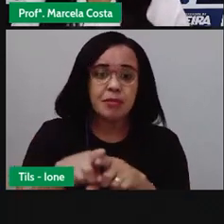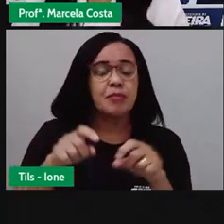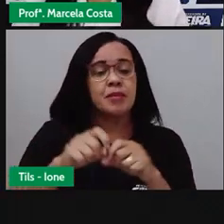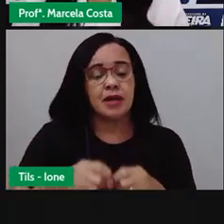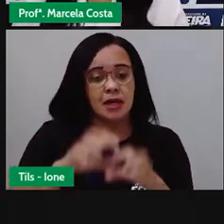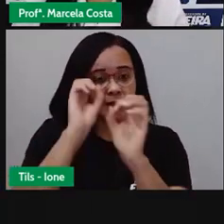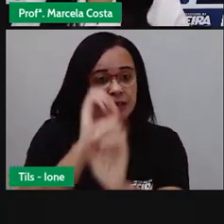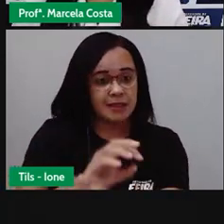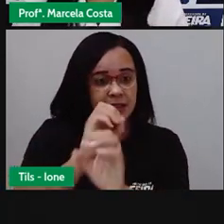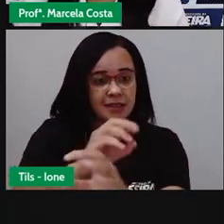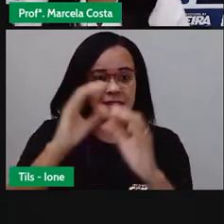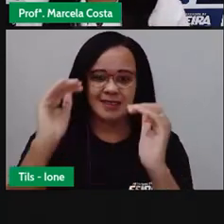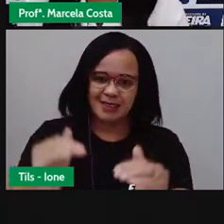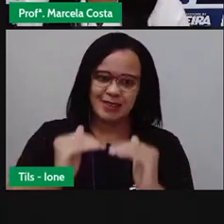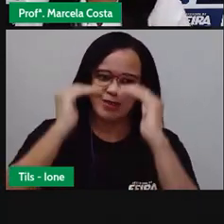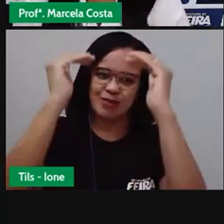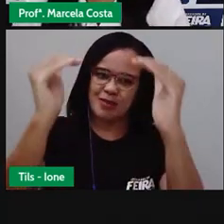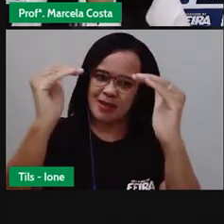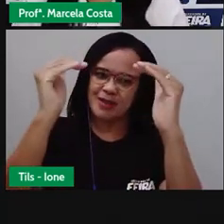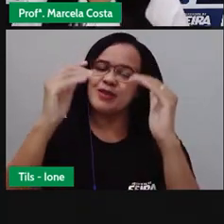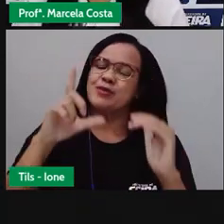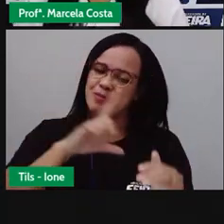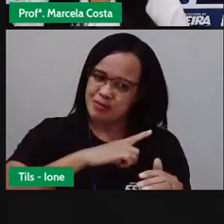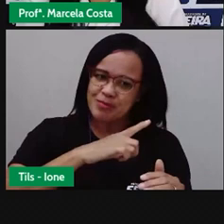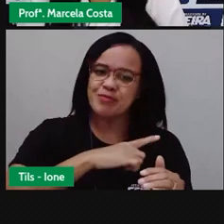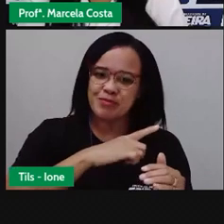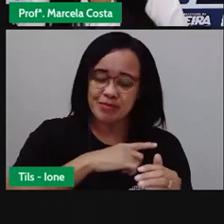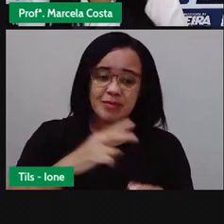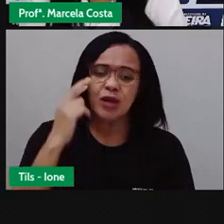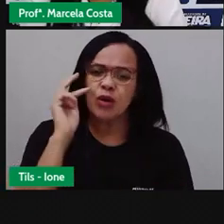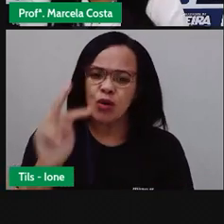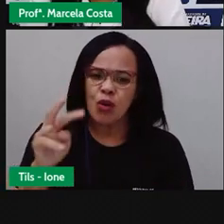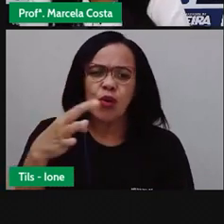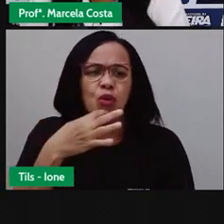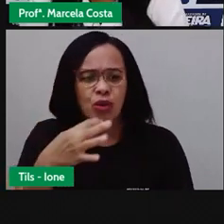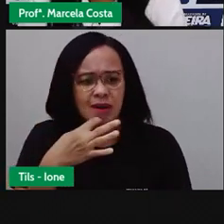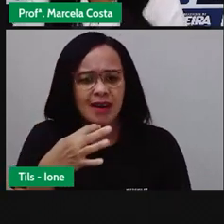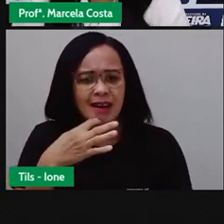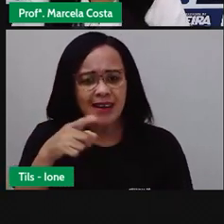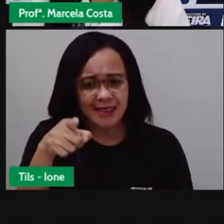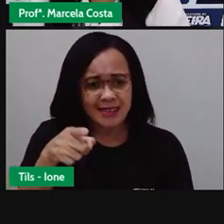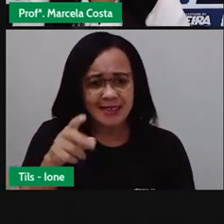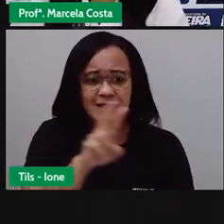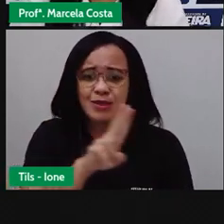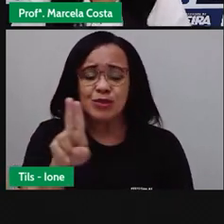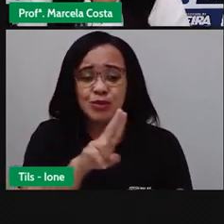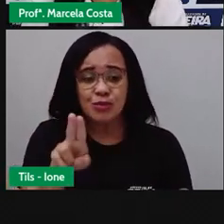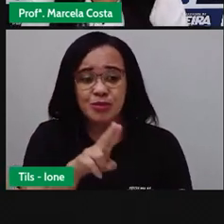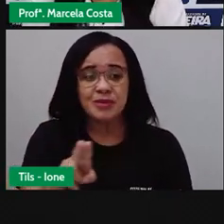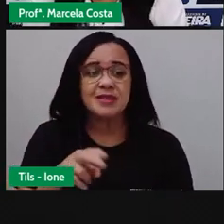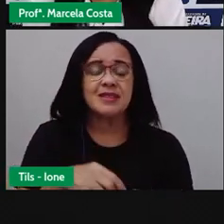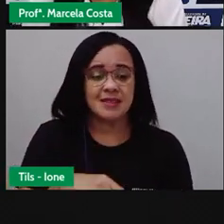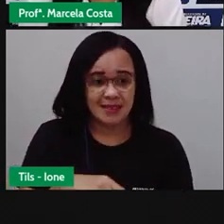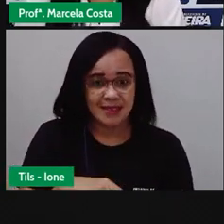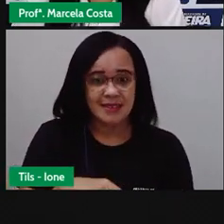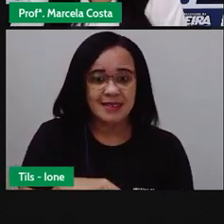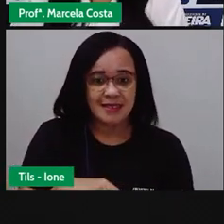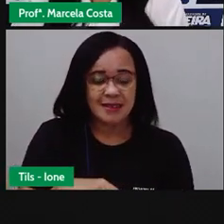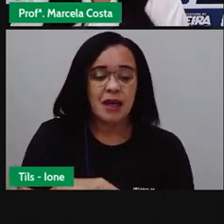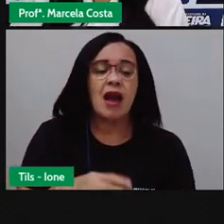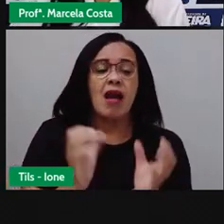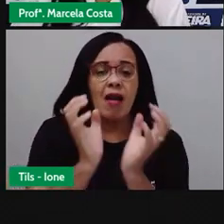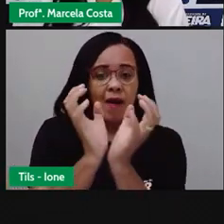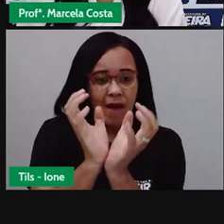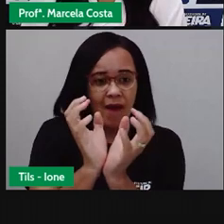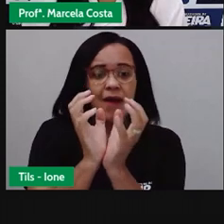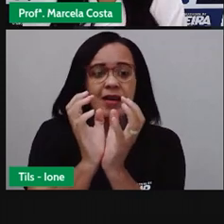Olha o que eu tô mostrando aqui pra vocês na imagem, num lugar conhecido aqui na nossa cidade, que é a caixa de